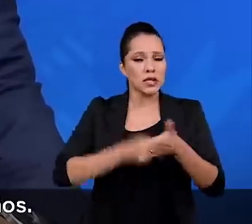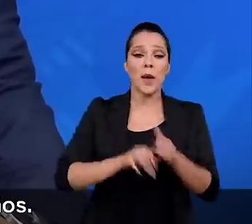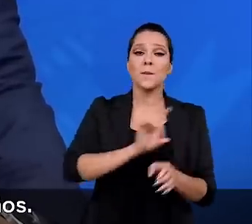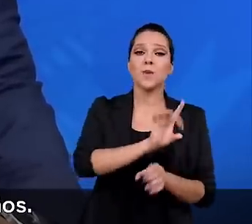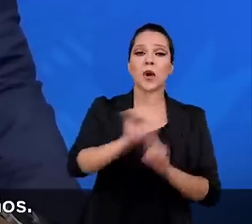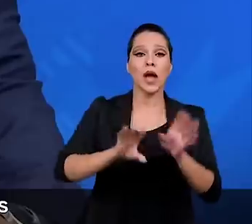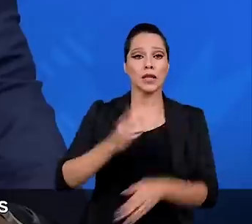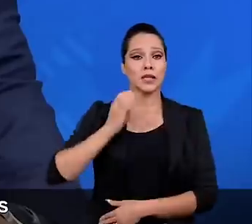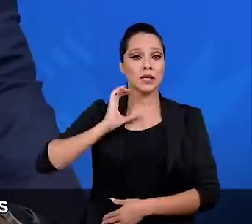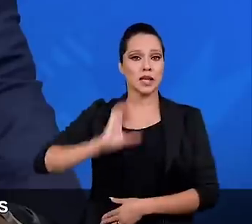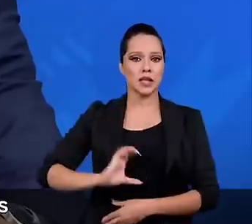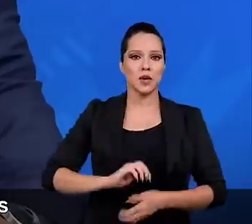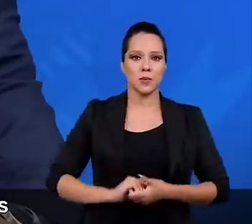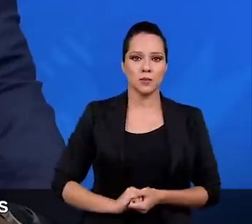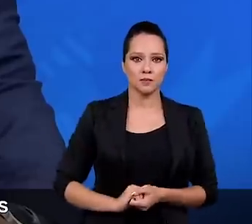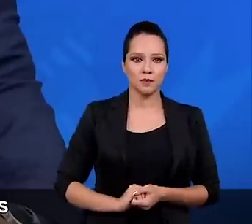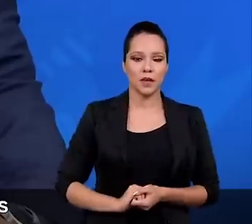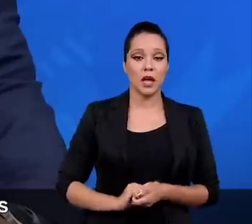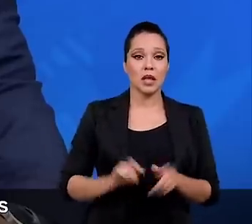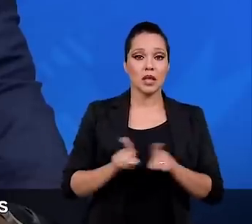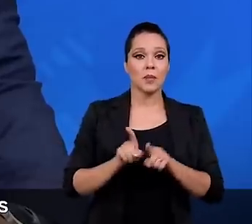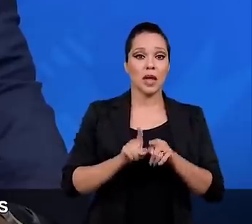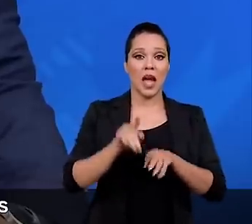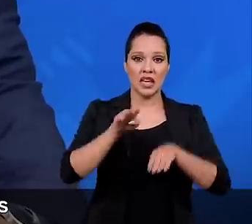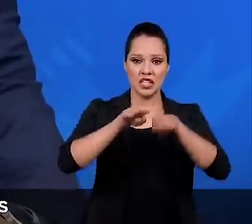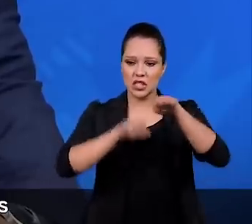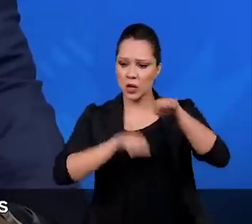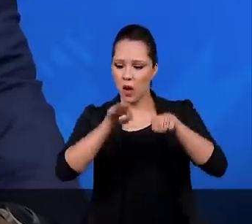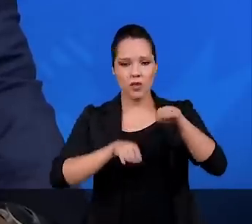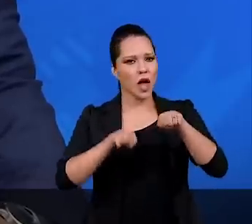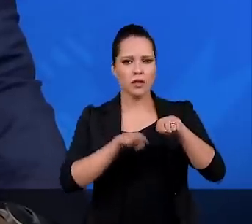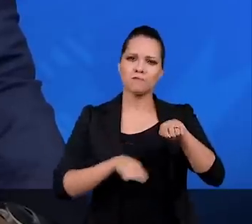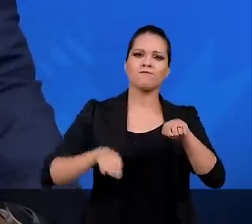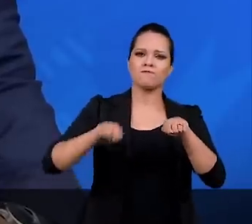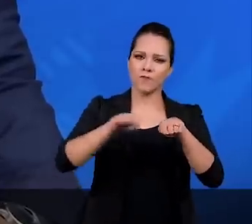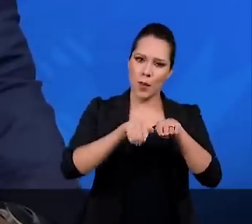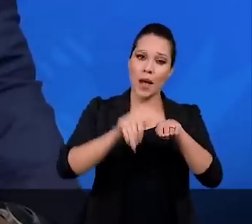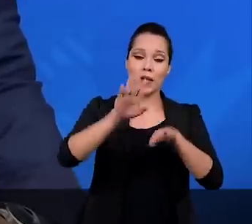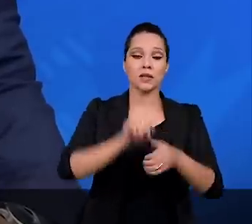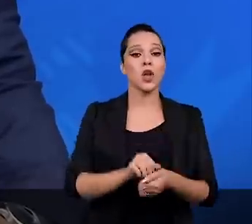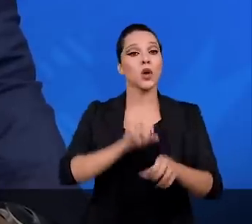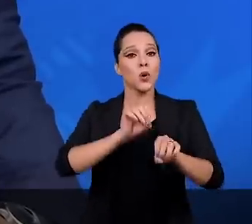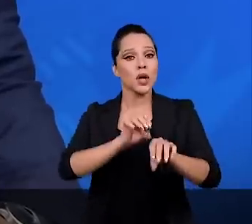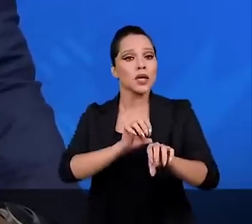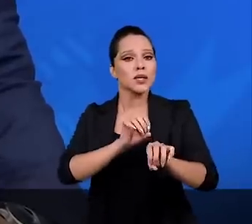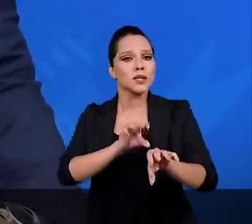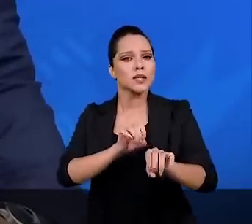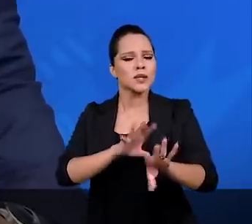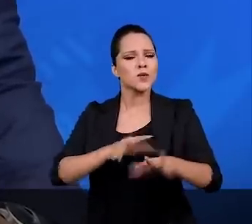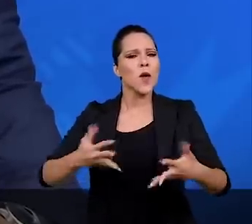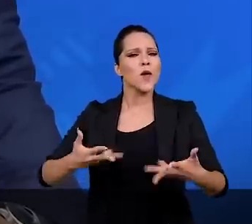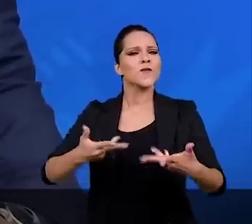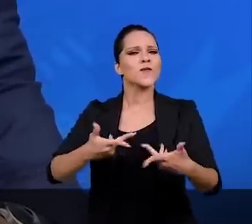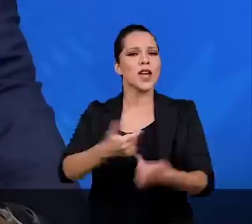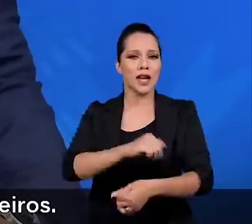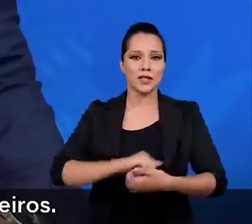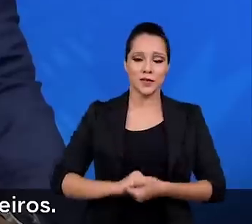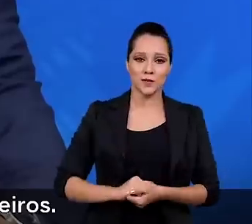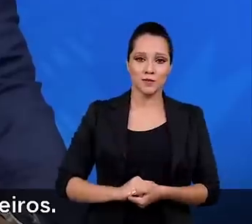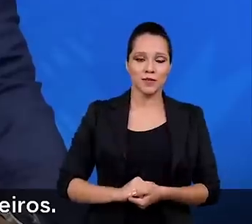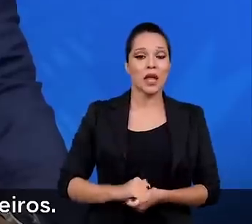cidadãos, buscando-se a redução das desigualdades por meio da educação isenta e eficaz,